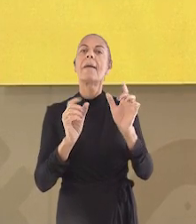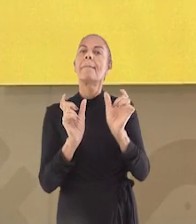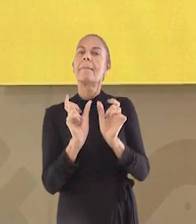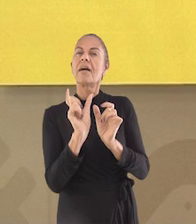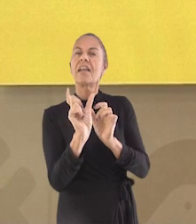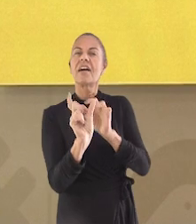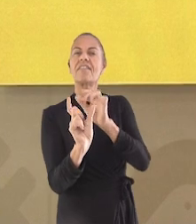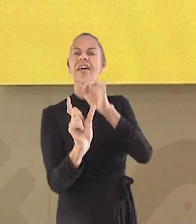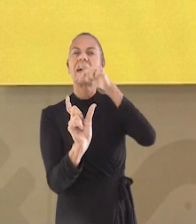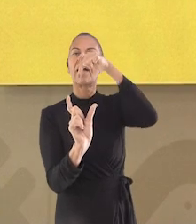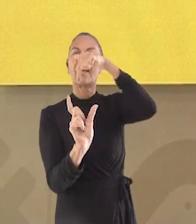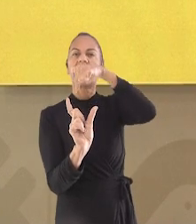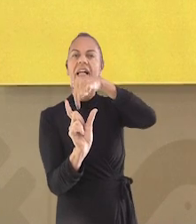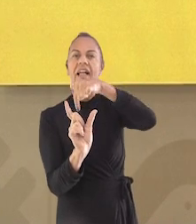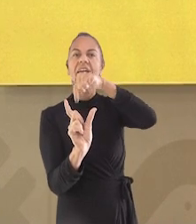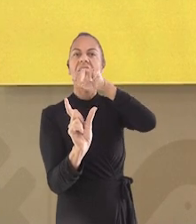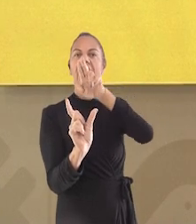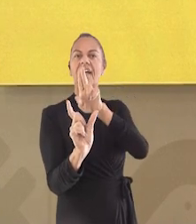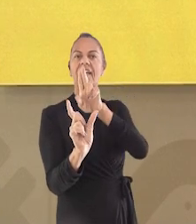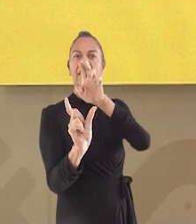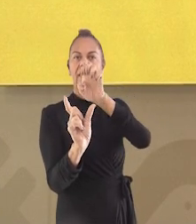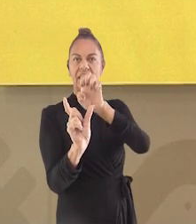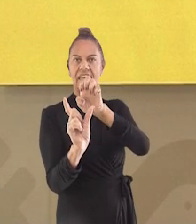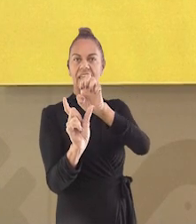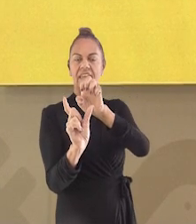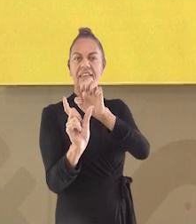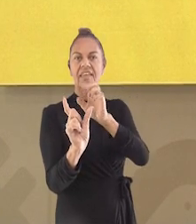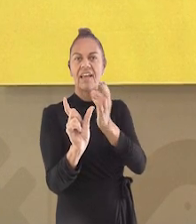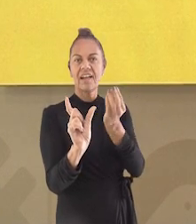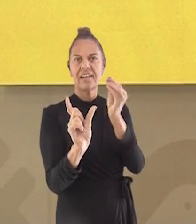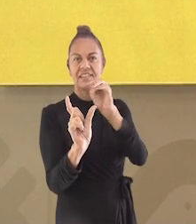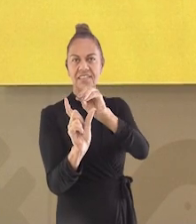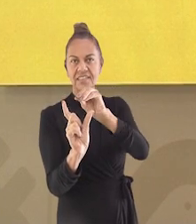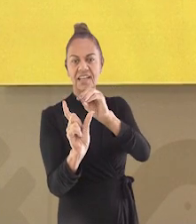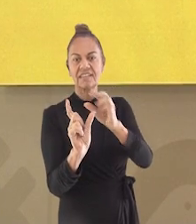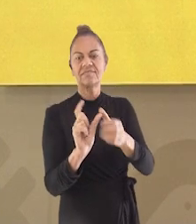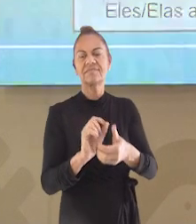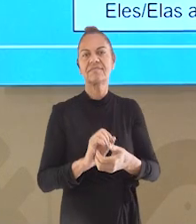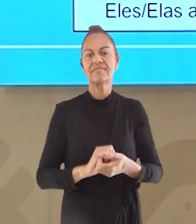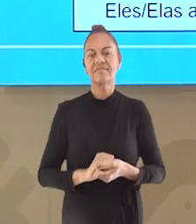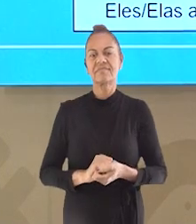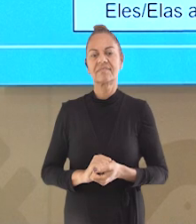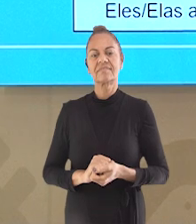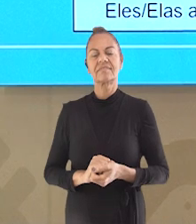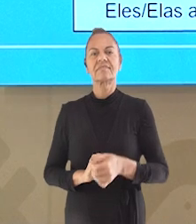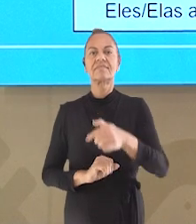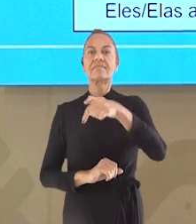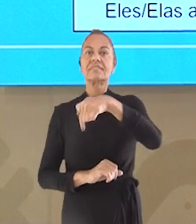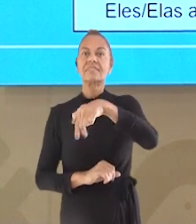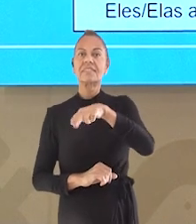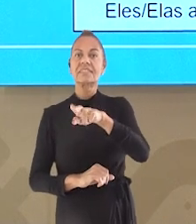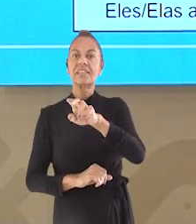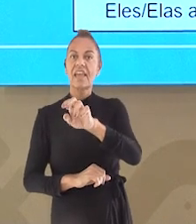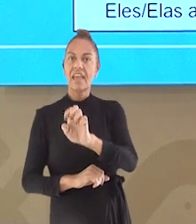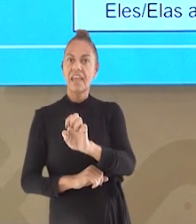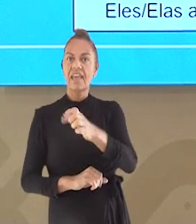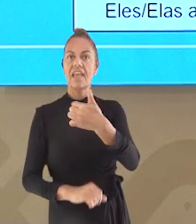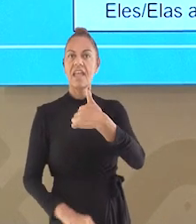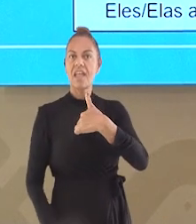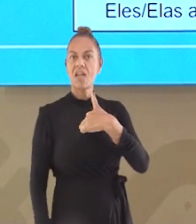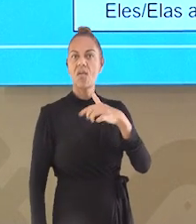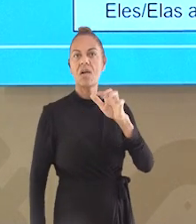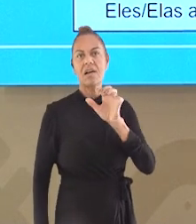o que na frente das pessoas. E irá ficar assim. Veja só.